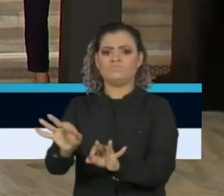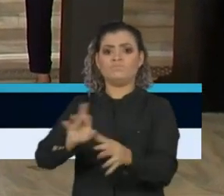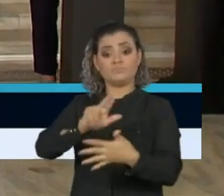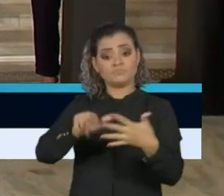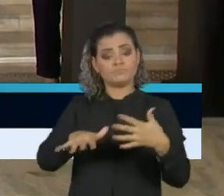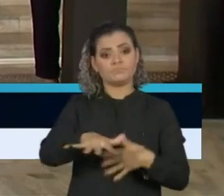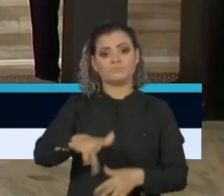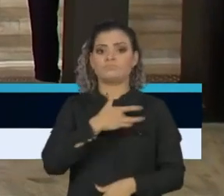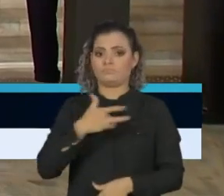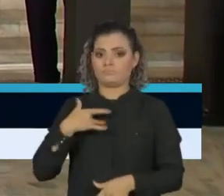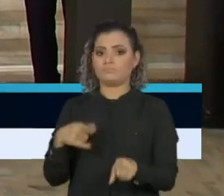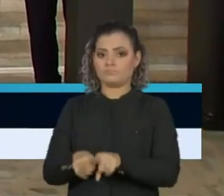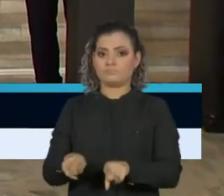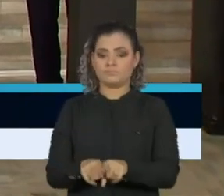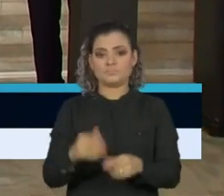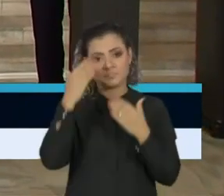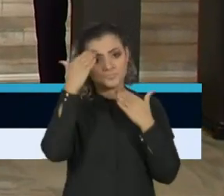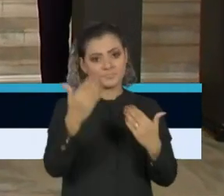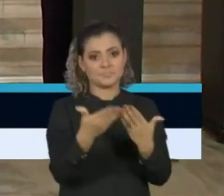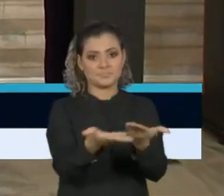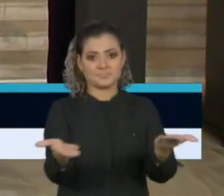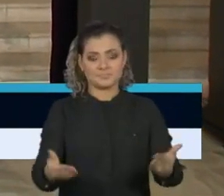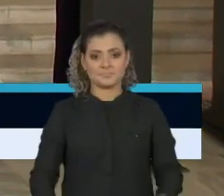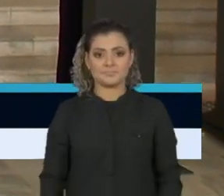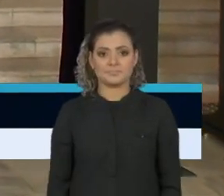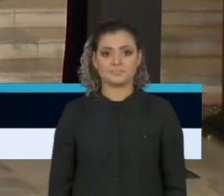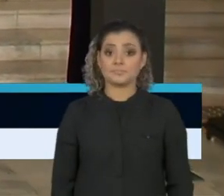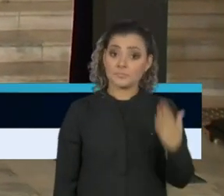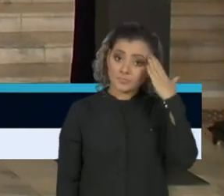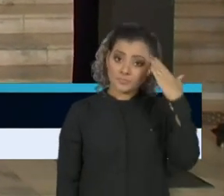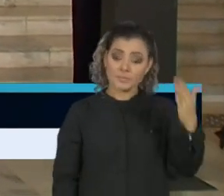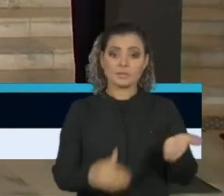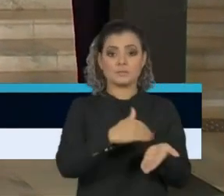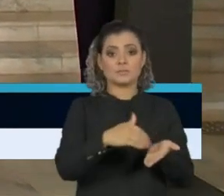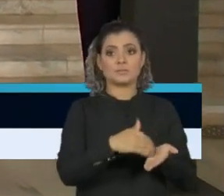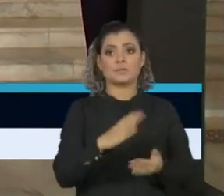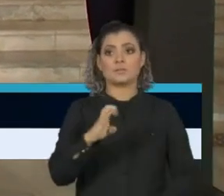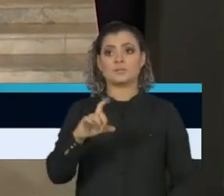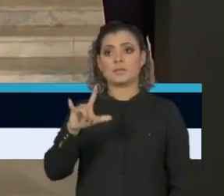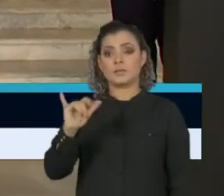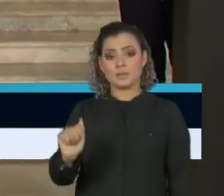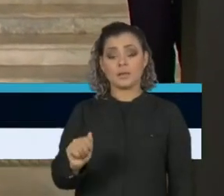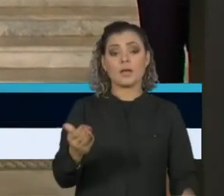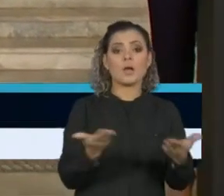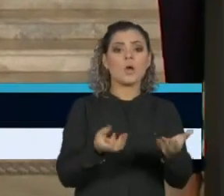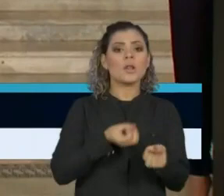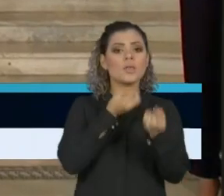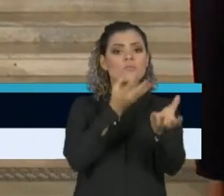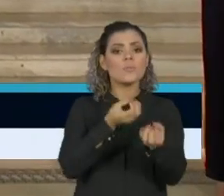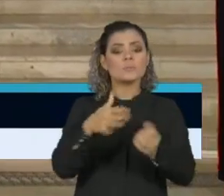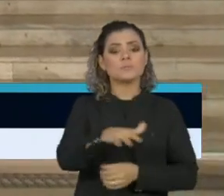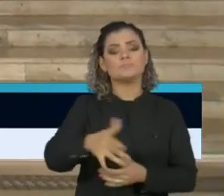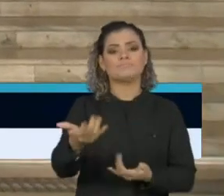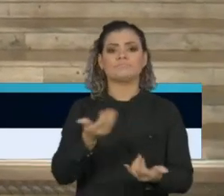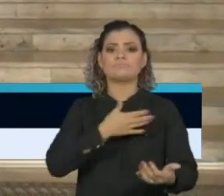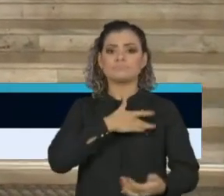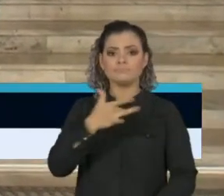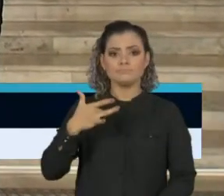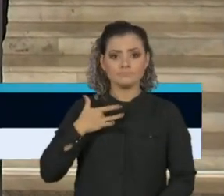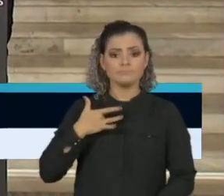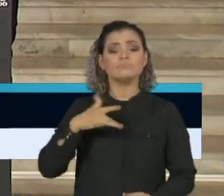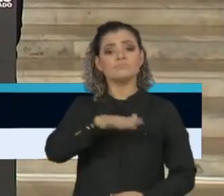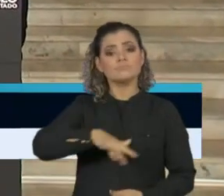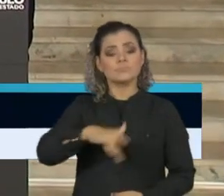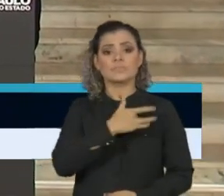saúde, naturalmente. Muito obrigada. Obrigado, secretária Célia Parnes. Agora vamos ao informe da saúde. Lembrando que a